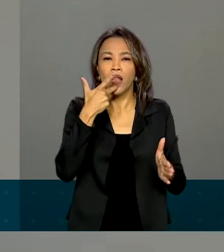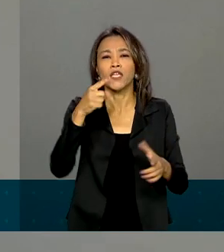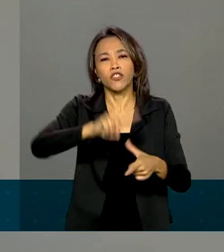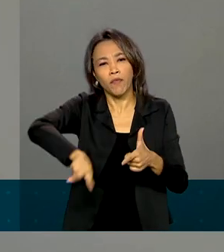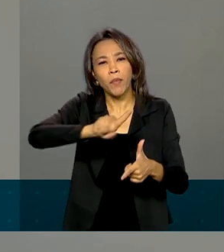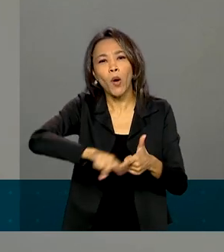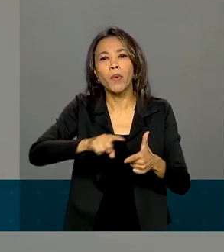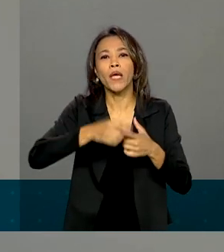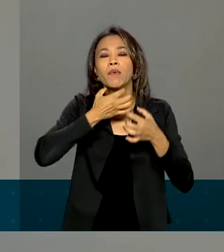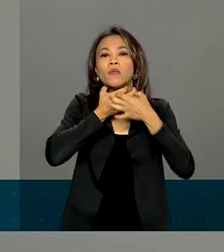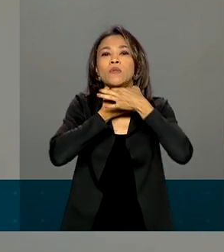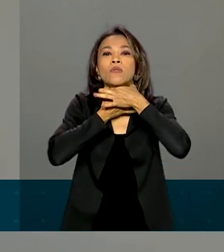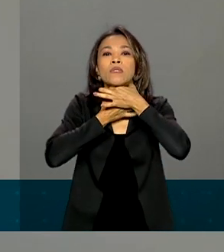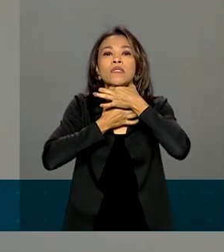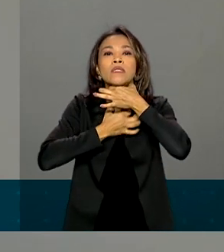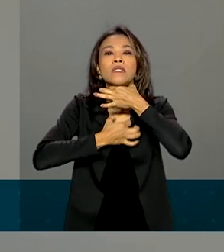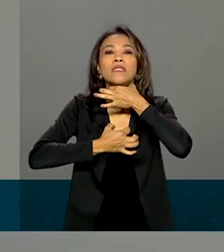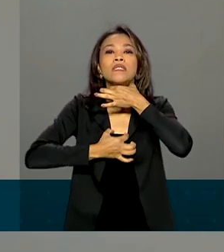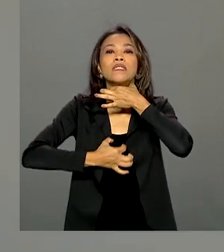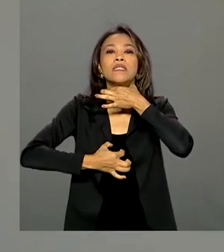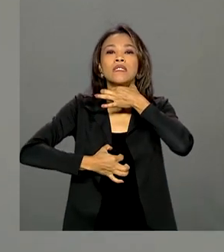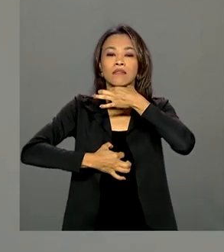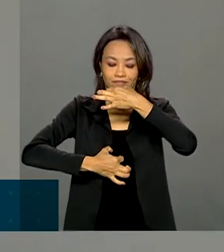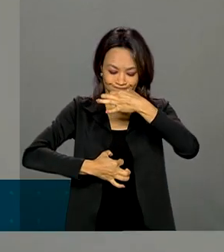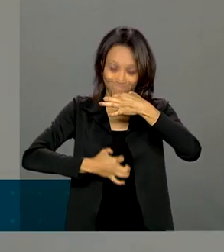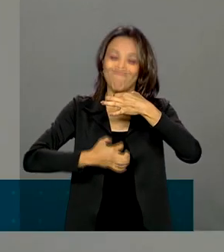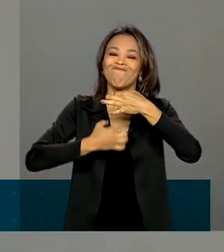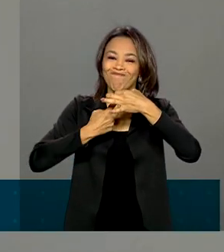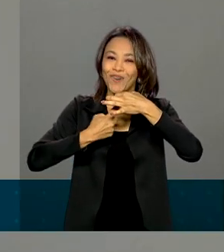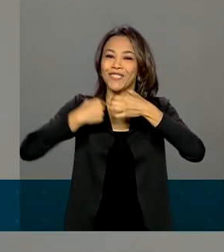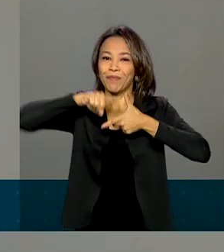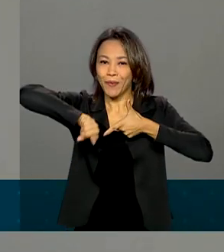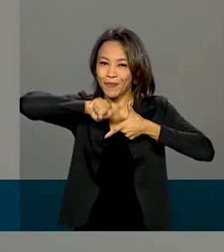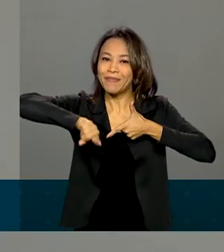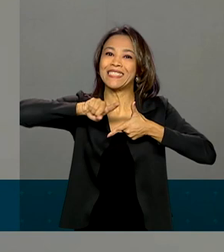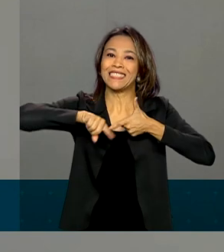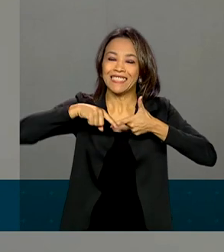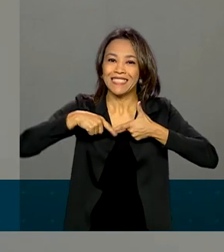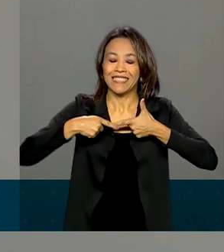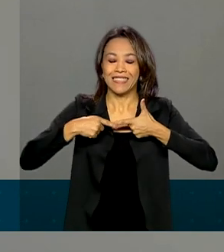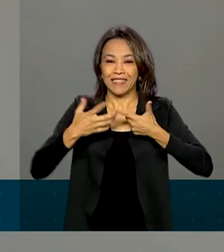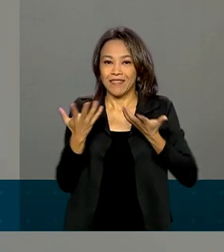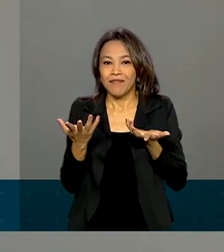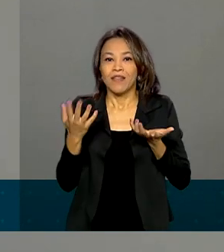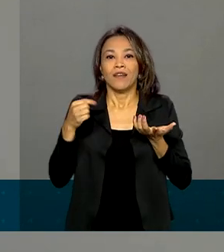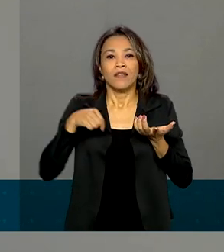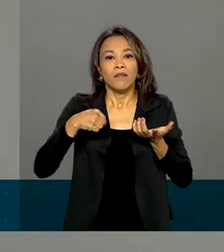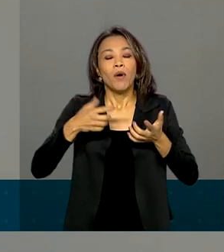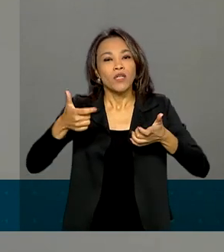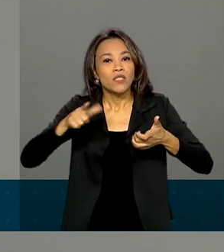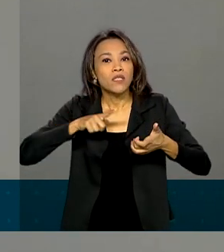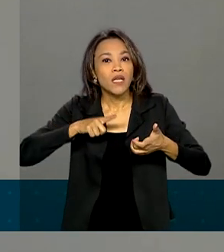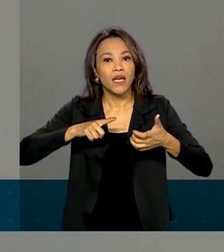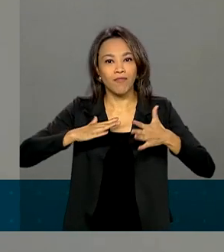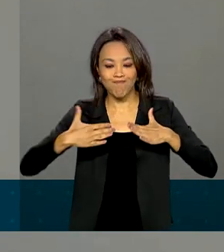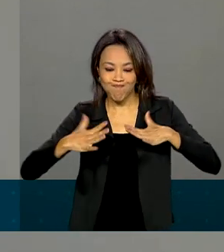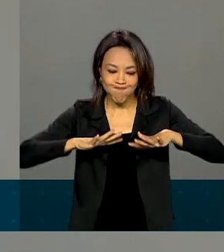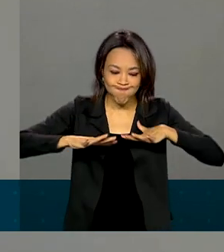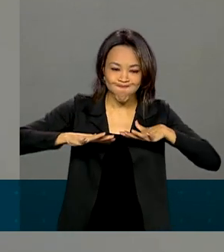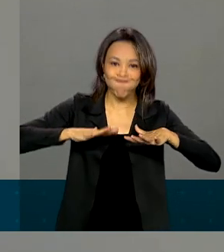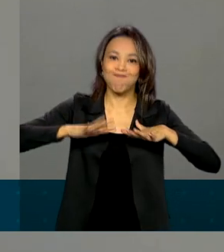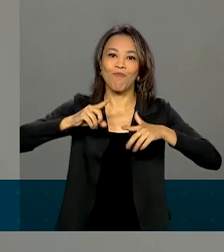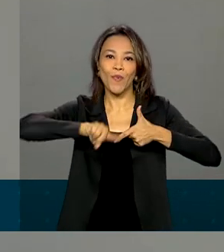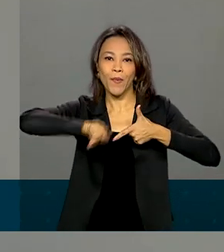Então, todo o trato orotraqueal pode ficar com alteração de sensibilidade, com alteração de mobilidade.